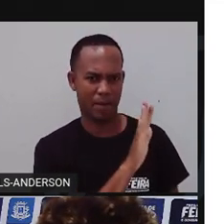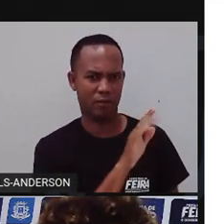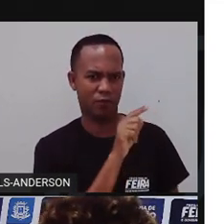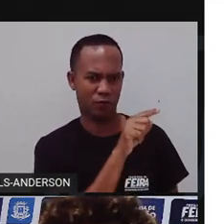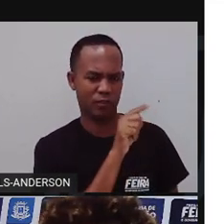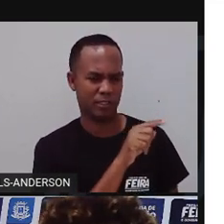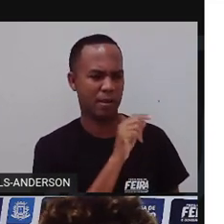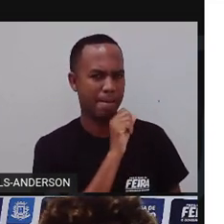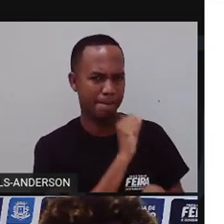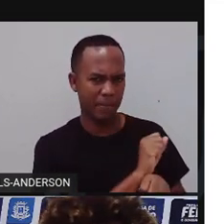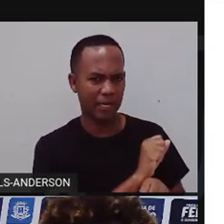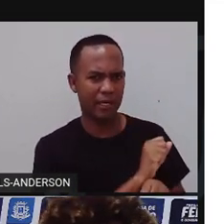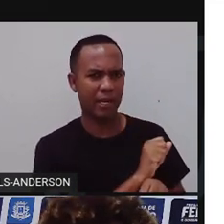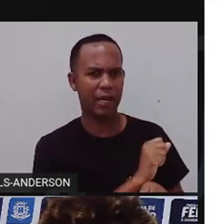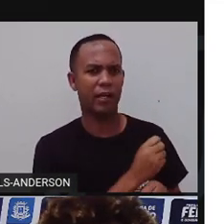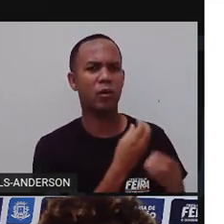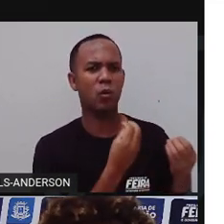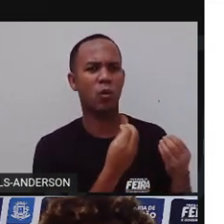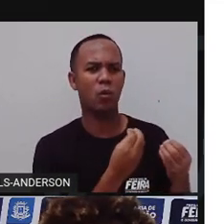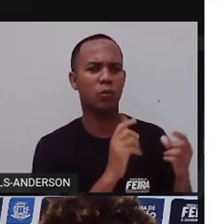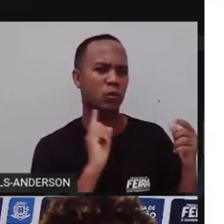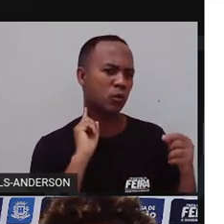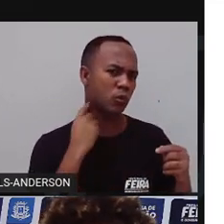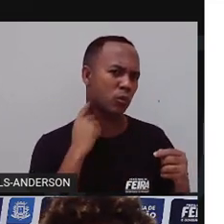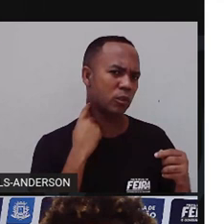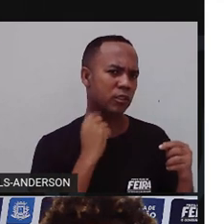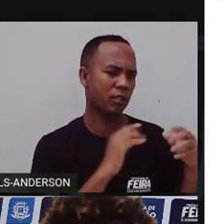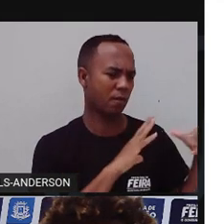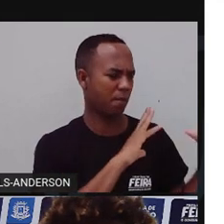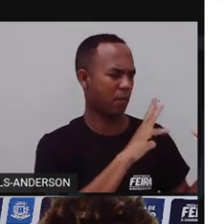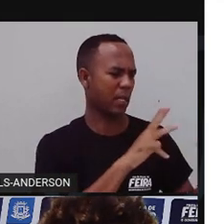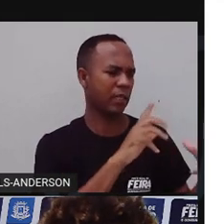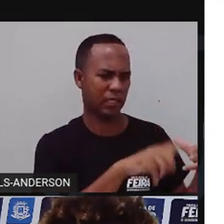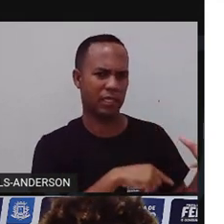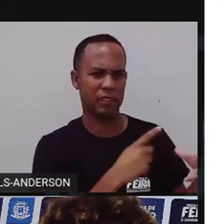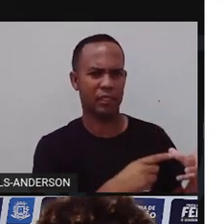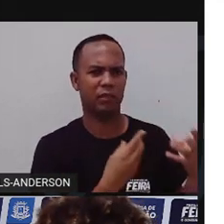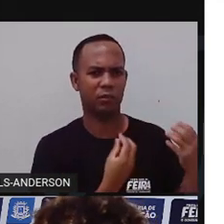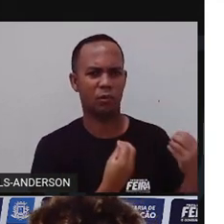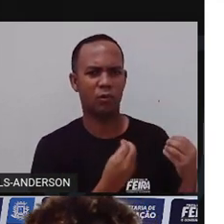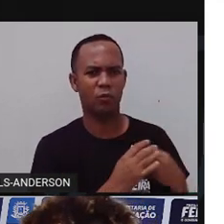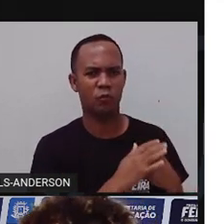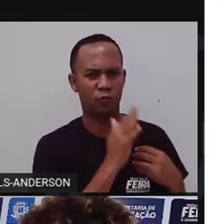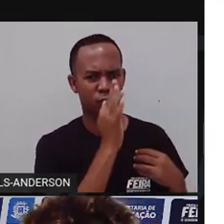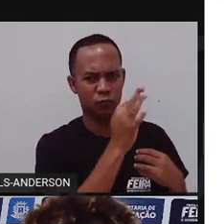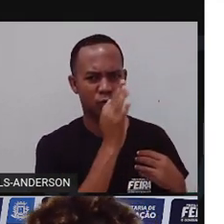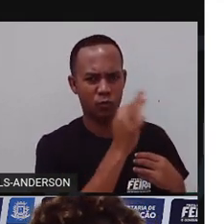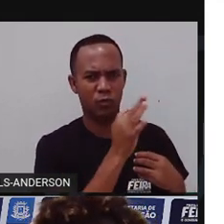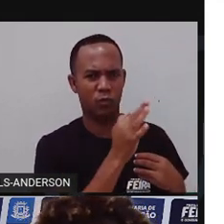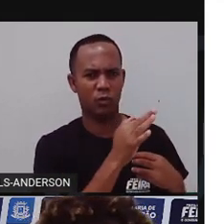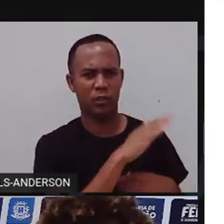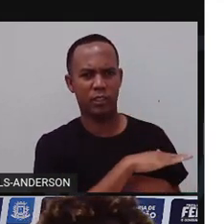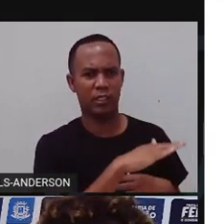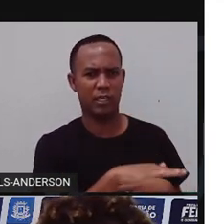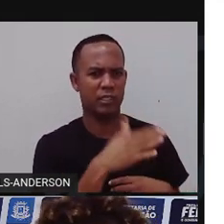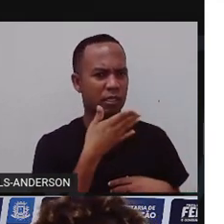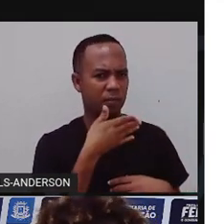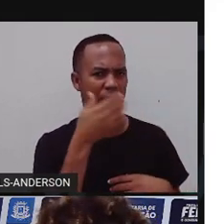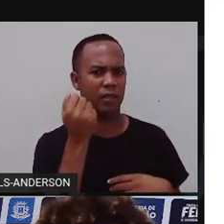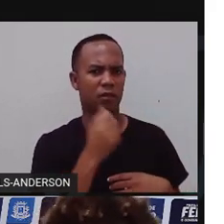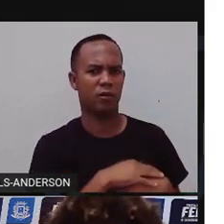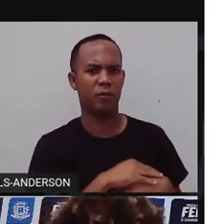poluição, se parar de sujar o planeta, todos irão gostar de você. E o futuro das crianças será melhor.